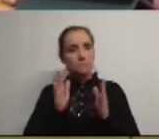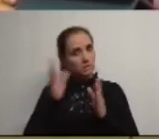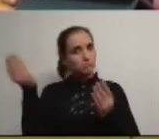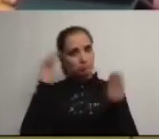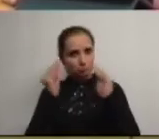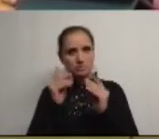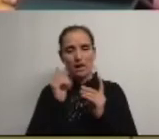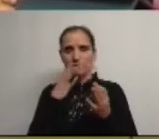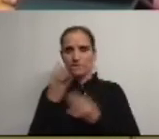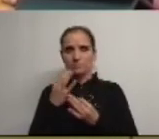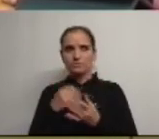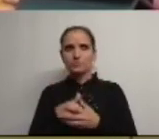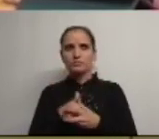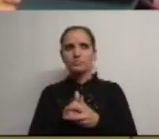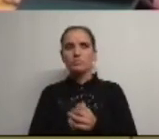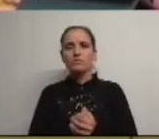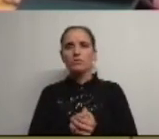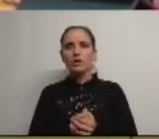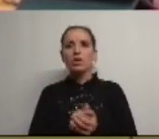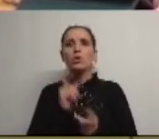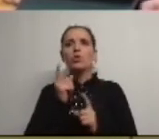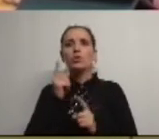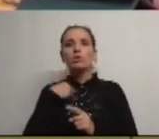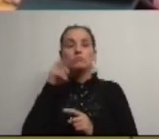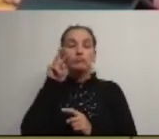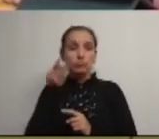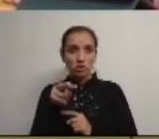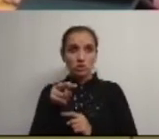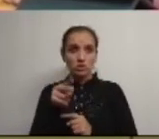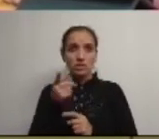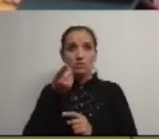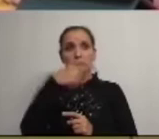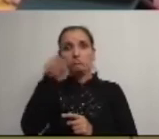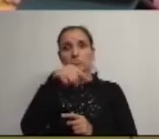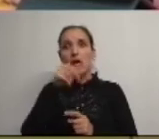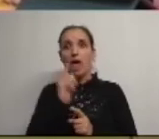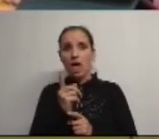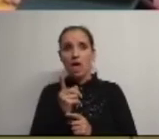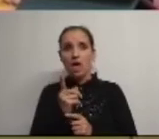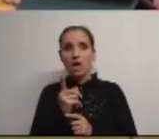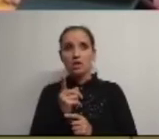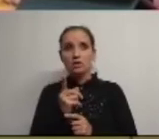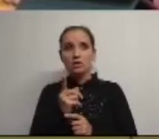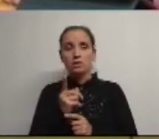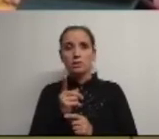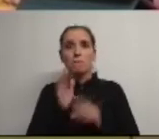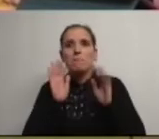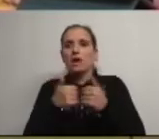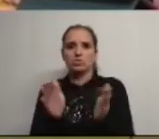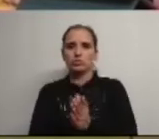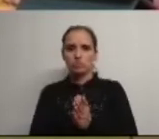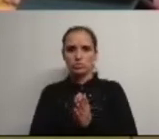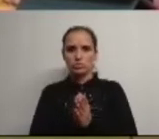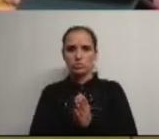agora eu aquilo que assisto da vossa parte é par-se tudo ok